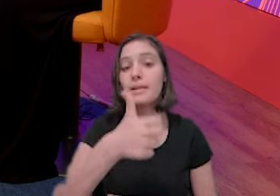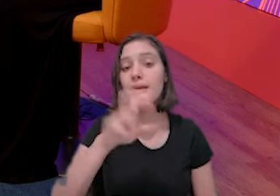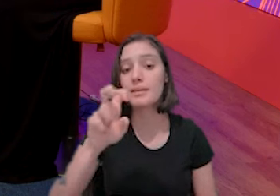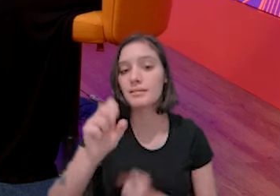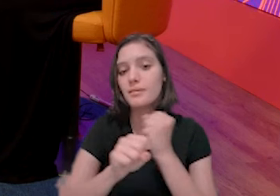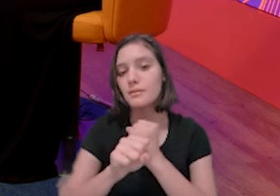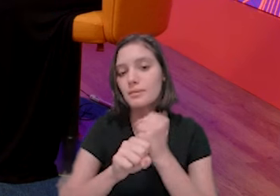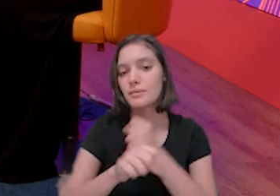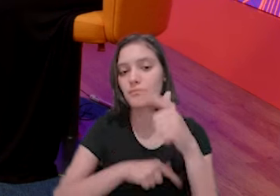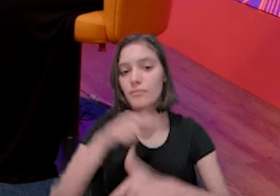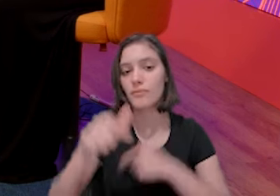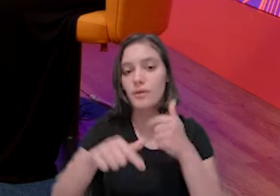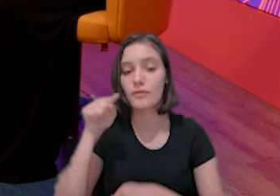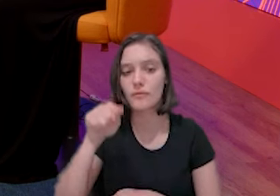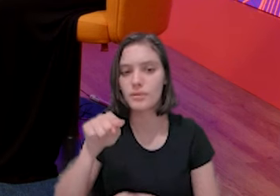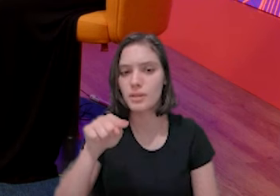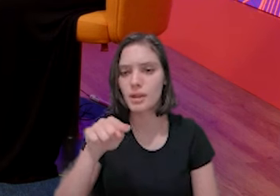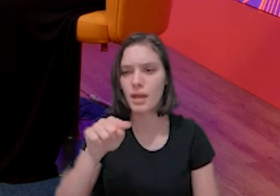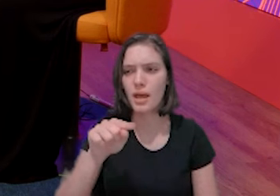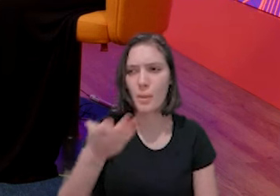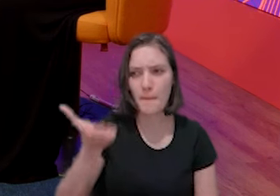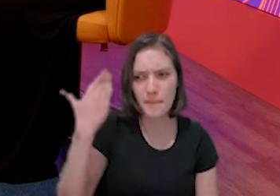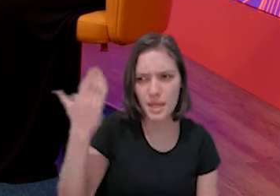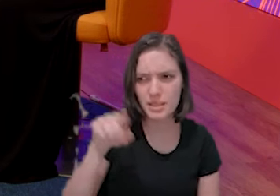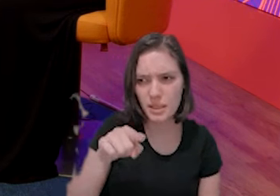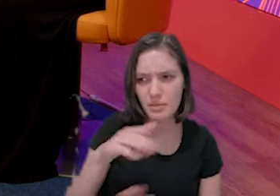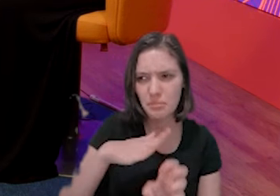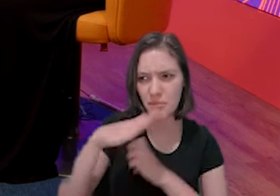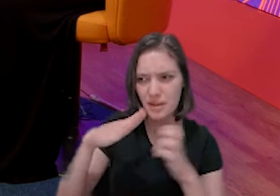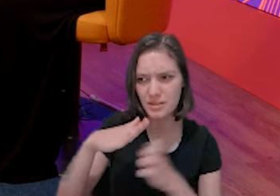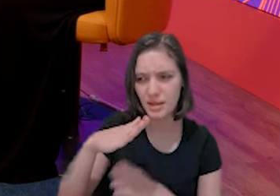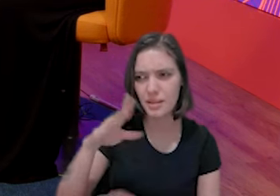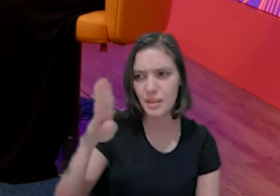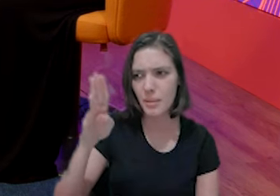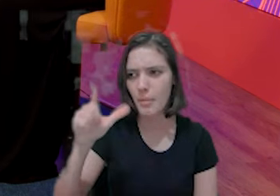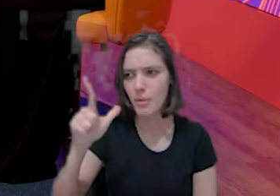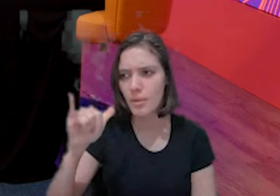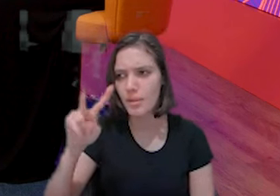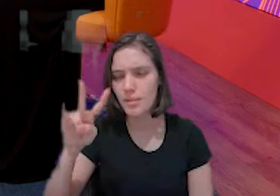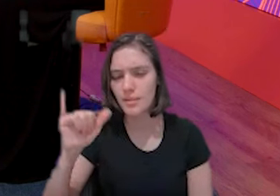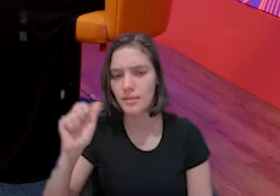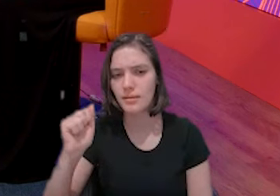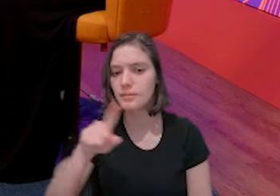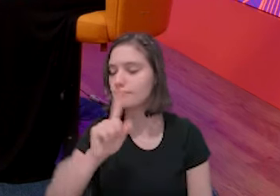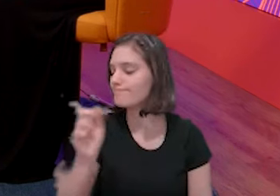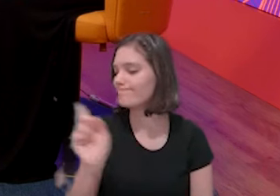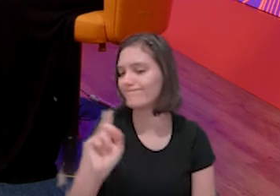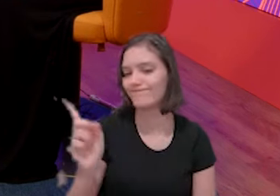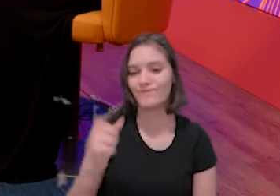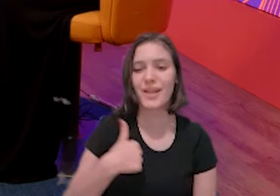Não. Não, você era jovenzinha, né? Sim. Ah, menor de idade ainda, né? Lá na Bolívia.